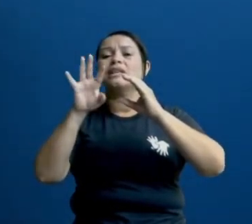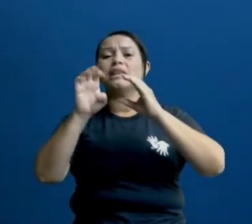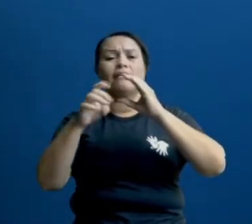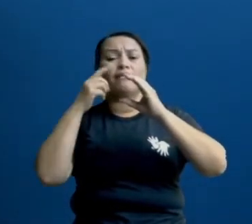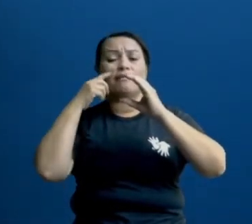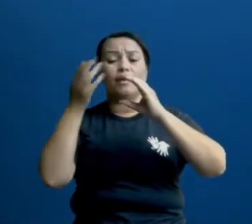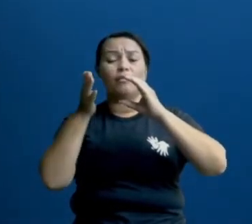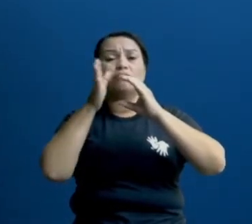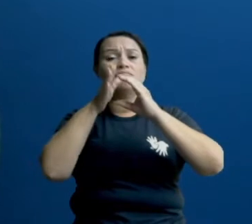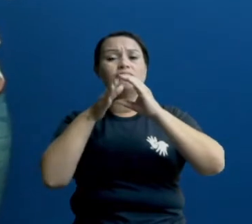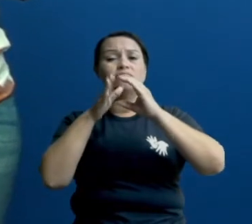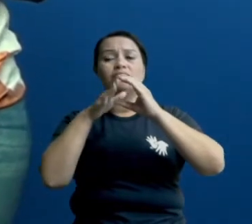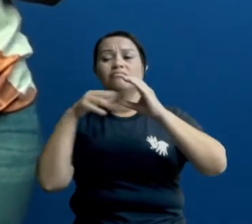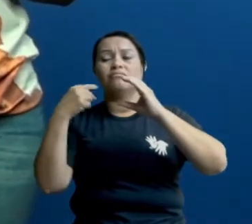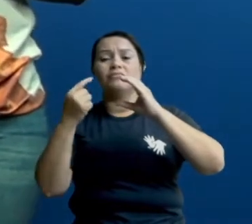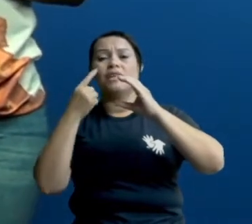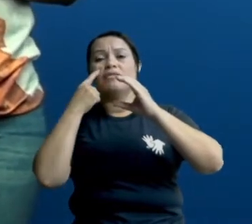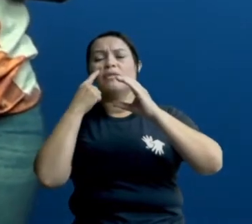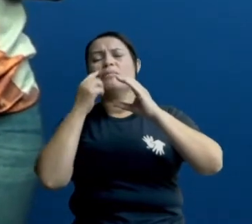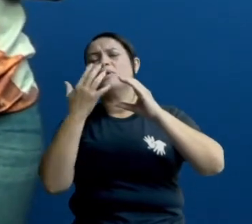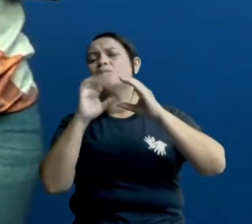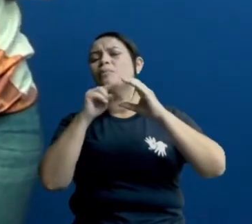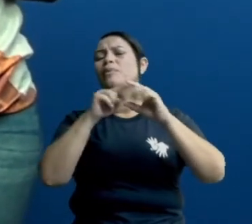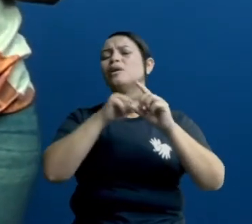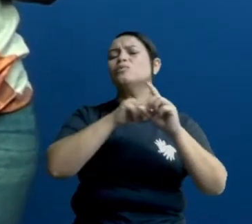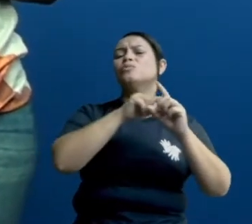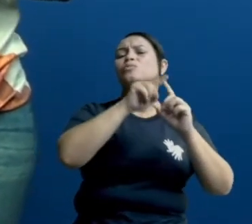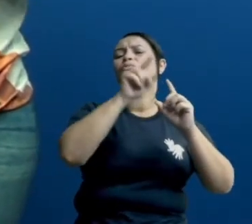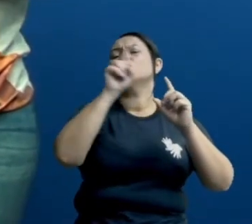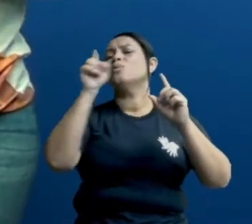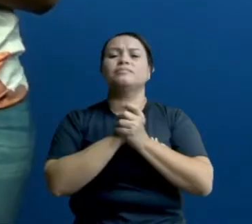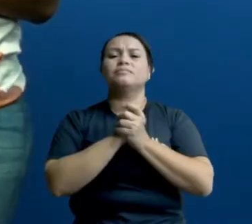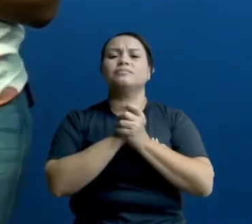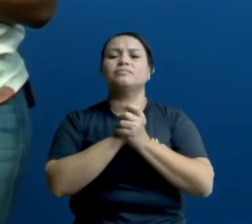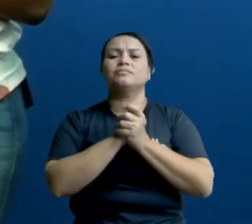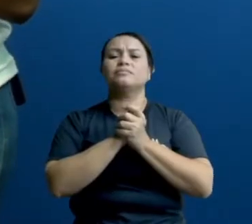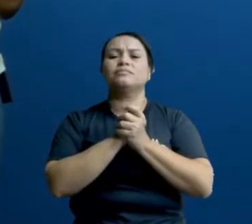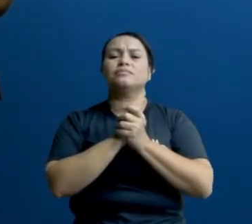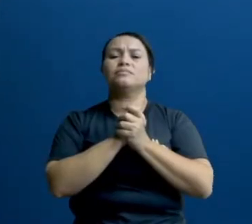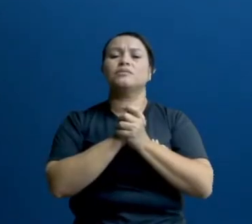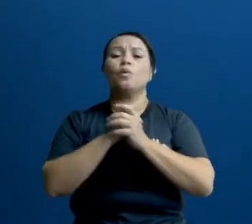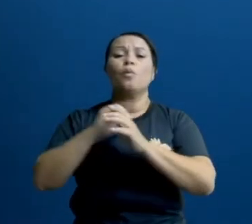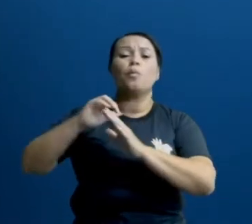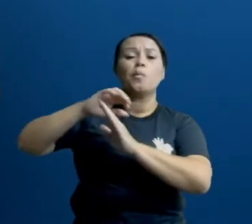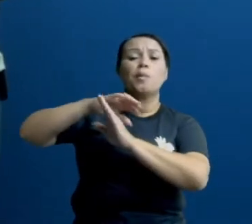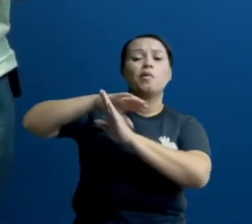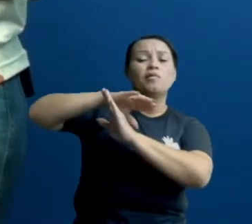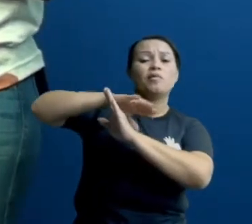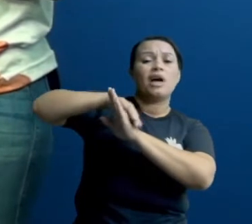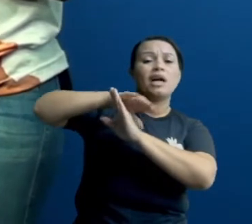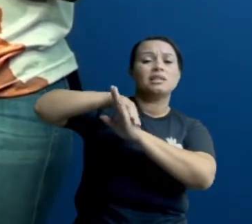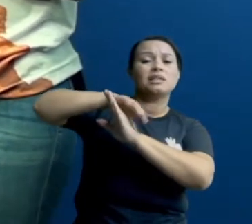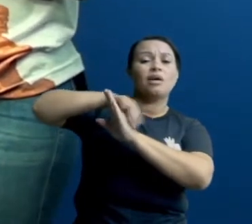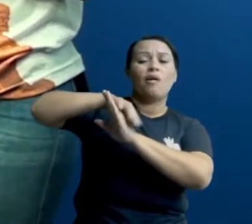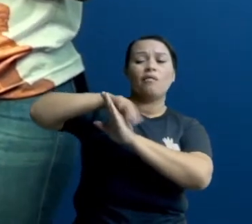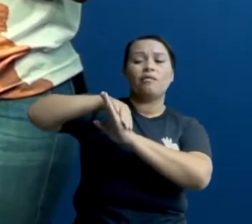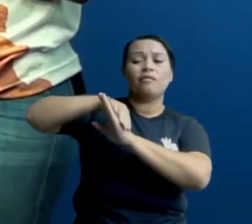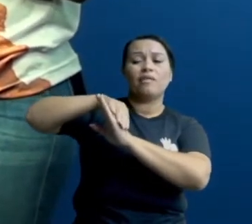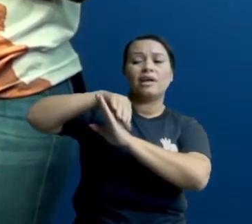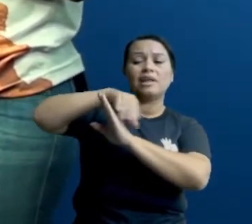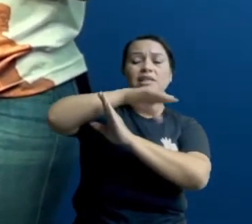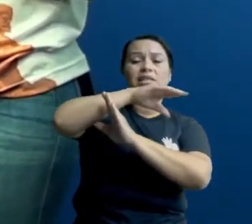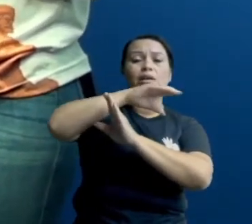Ela fica com um ângulo de 90 graus em relação ao Sol, certo? Com a fase convexa